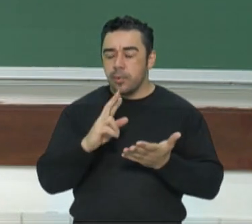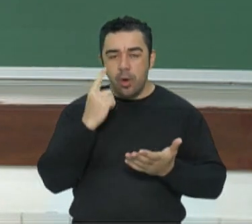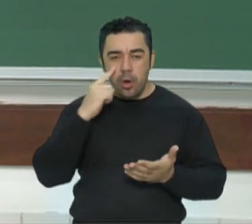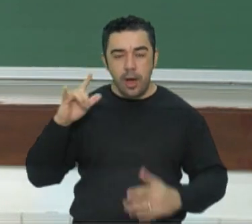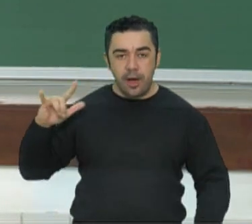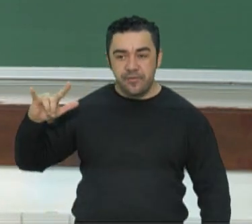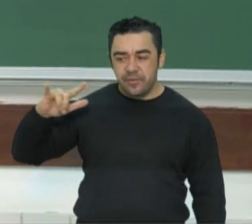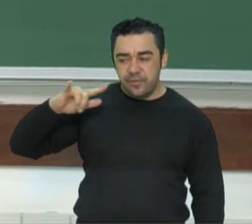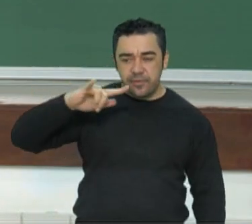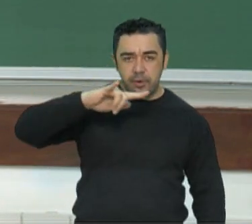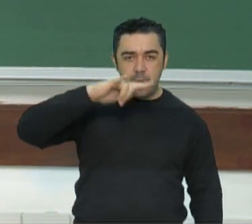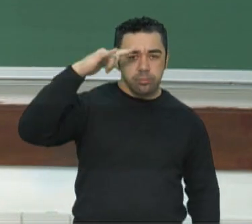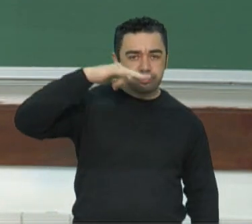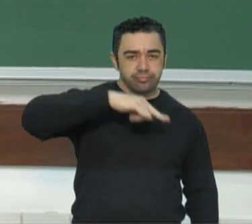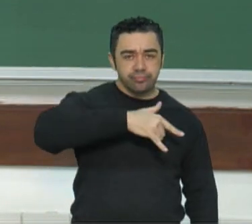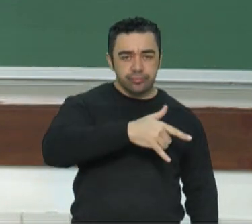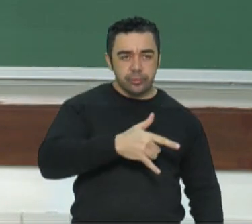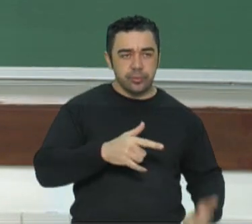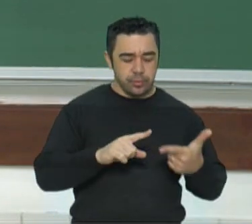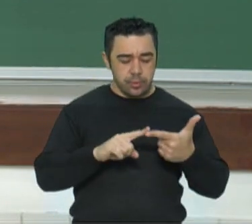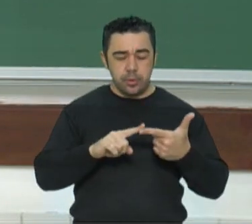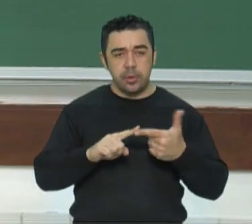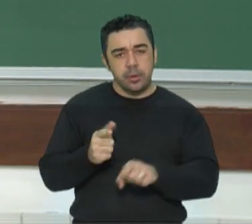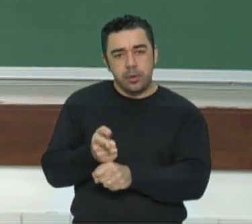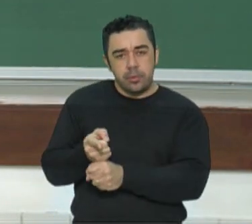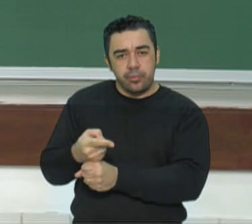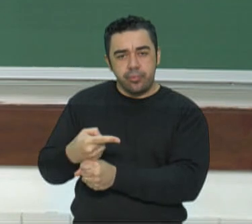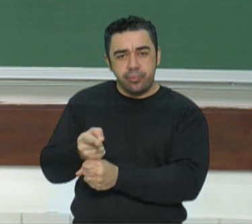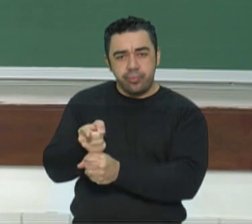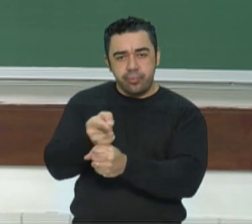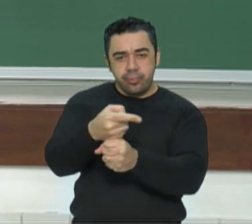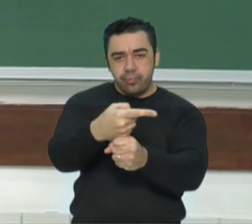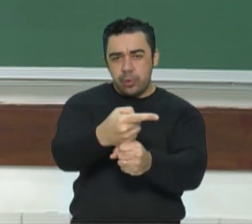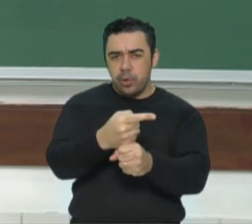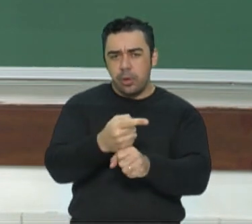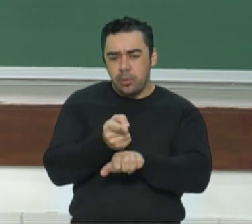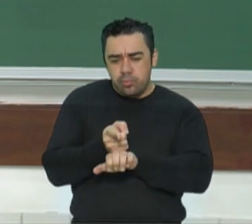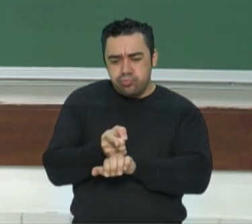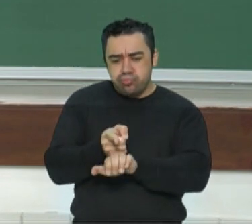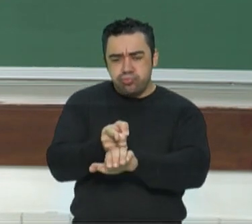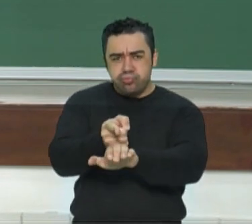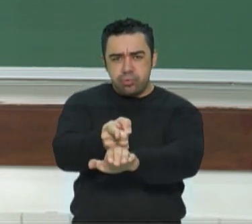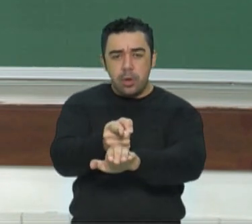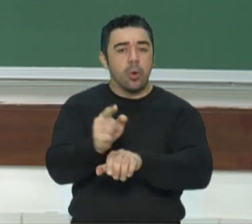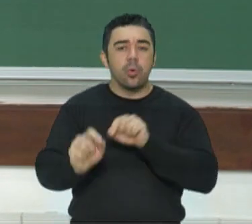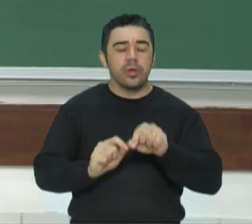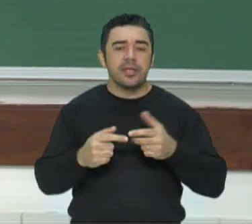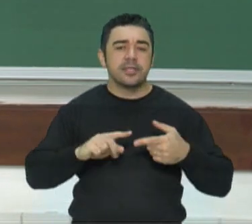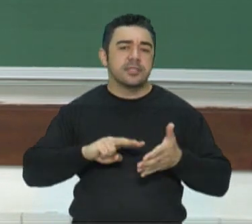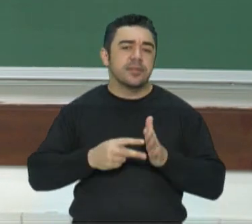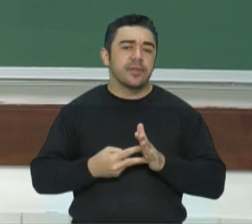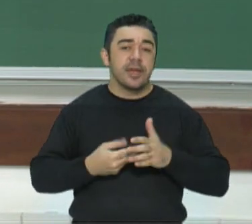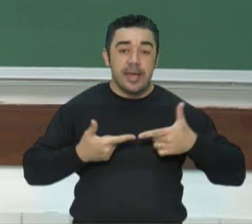aviões e de força motorizada. O que foi a Blitzkrieg? Guerra